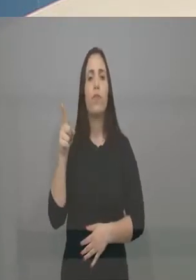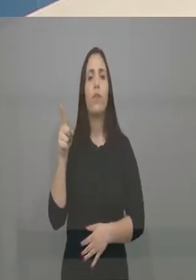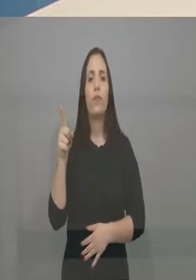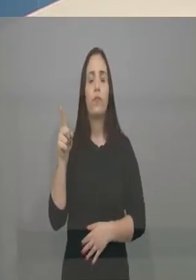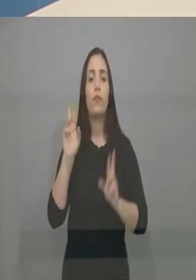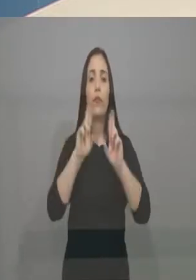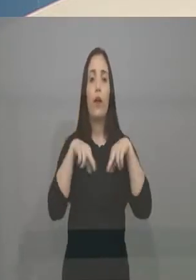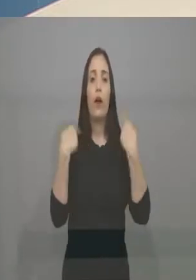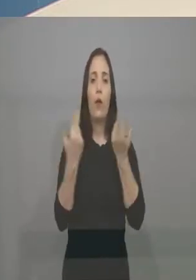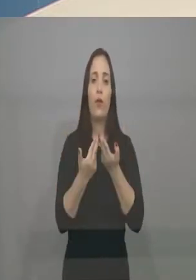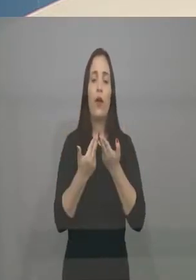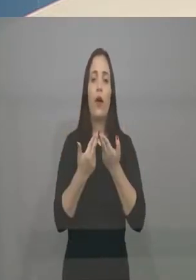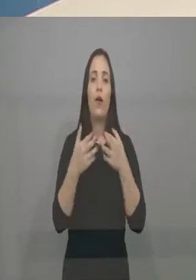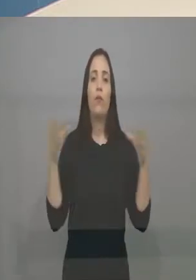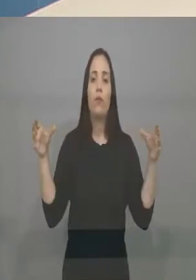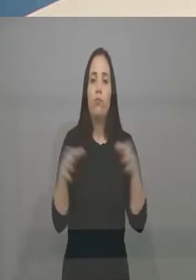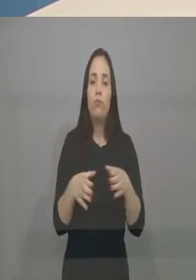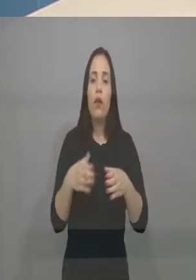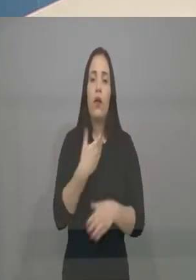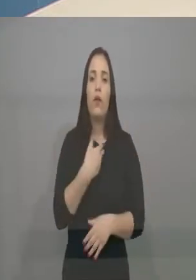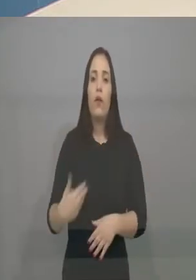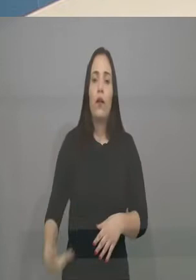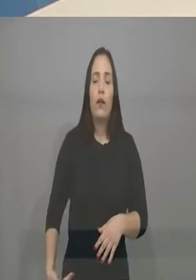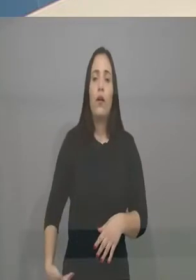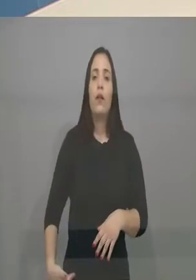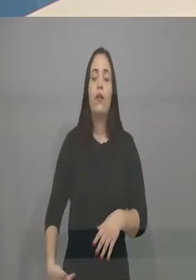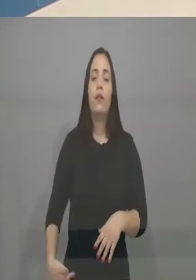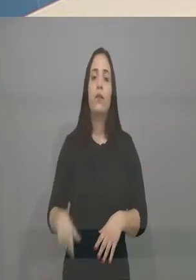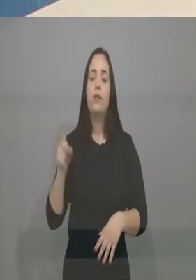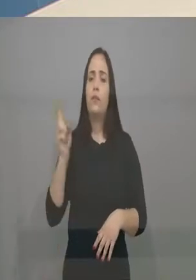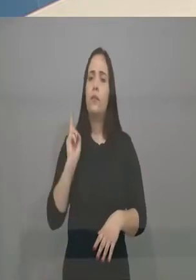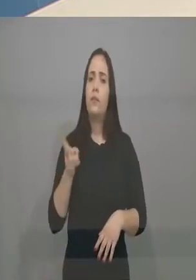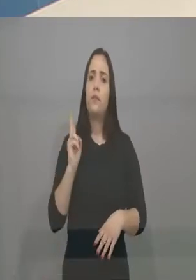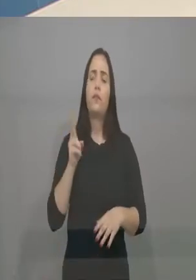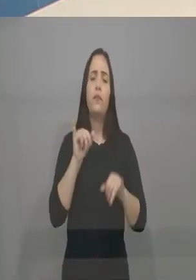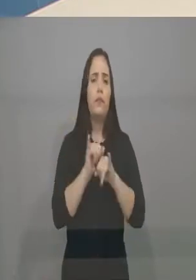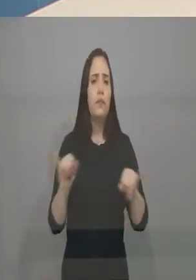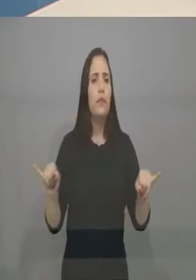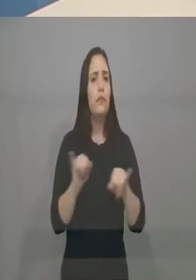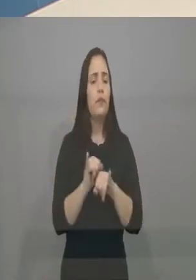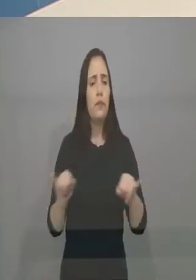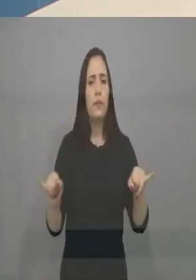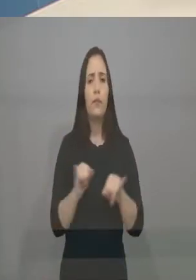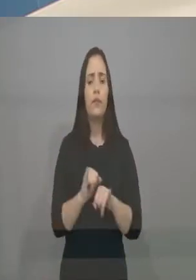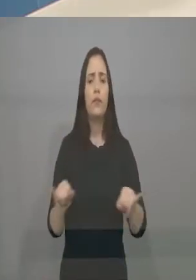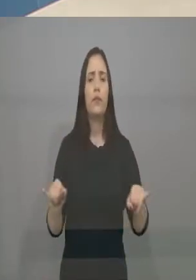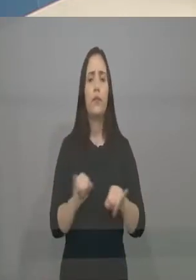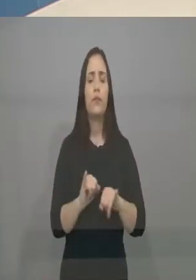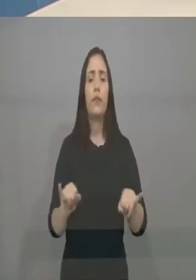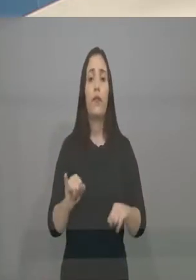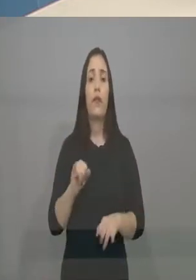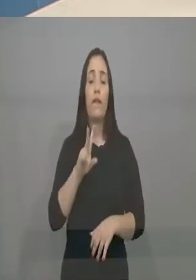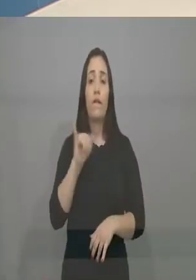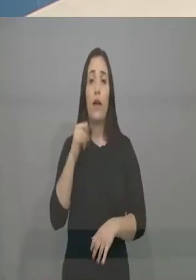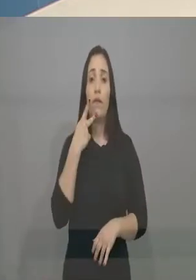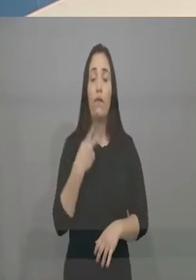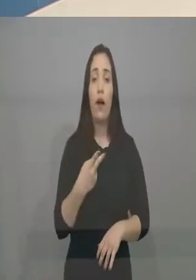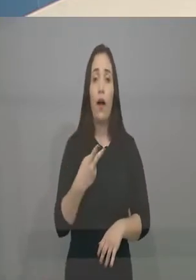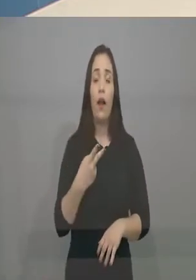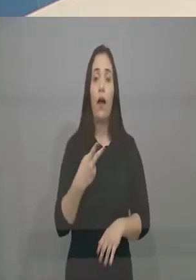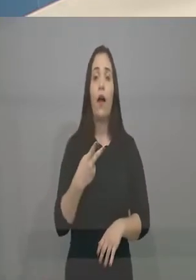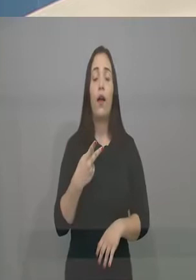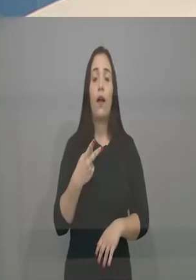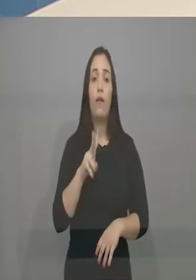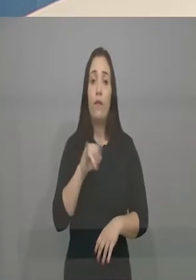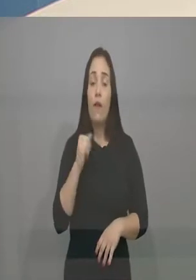Como é o senhor está vendo isso? E qual é a sua opinião? Fez certo? Merece aplausos? Não merece aplausos? Tem gente dizendo que é politicagem e eu acho